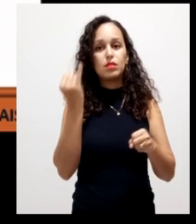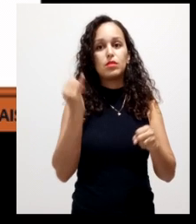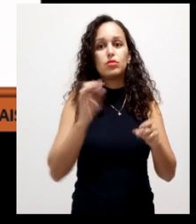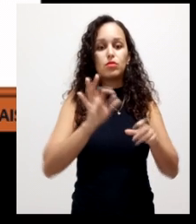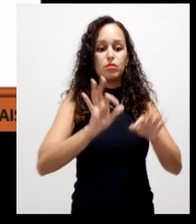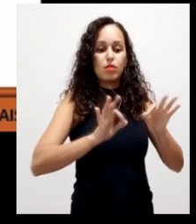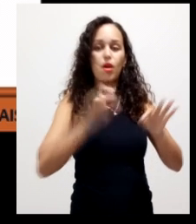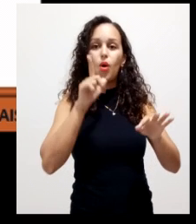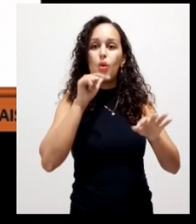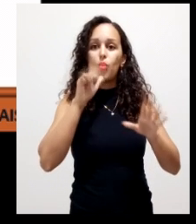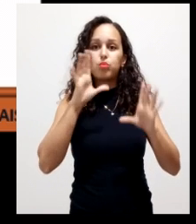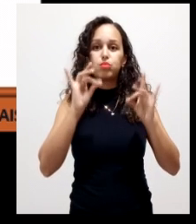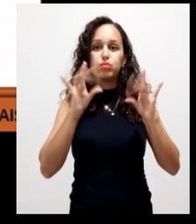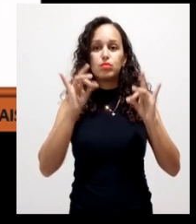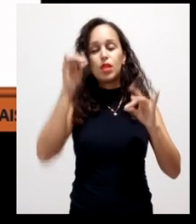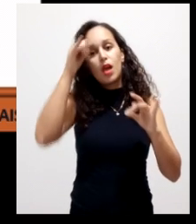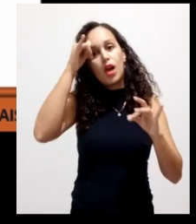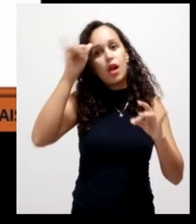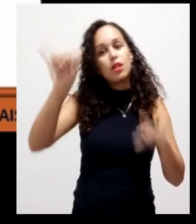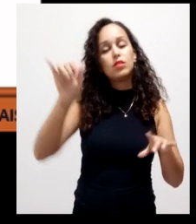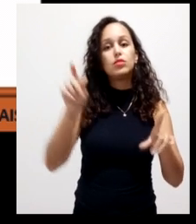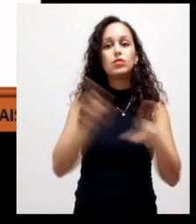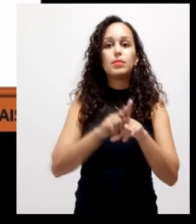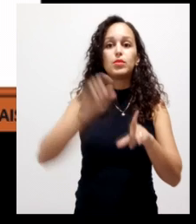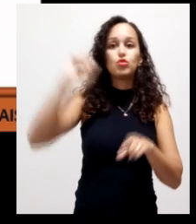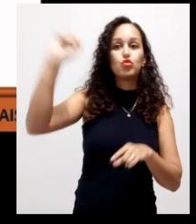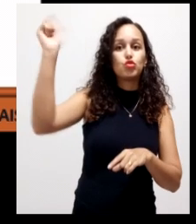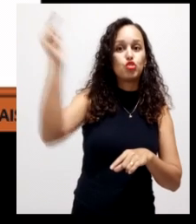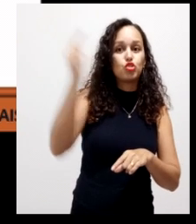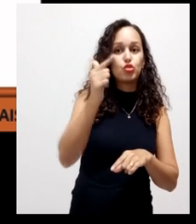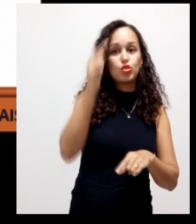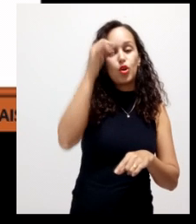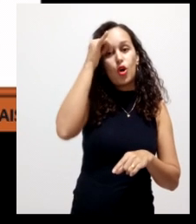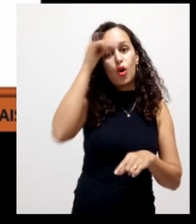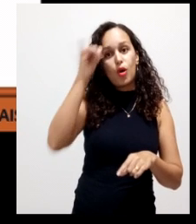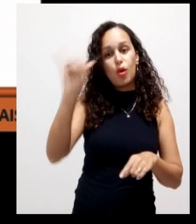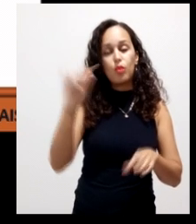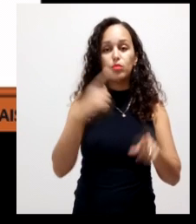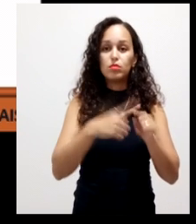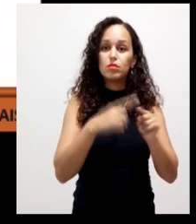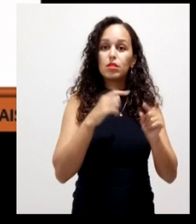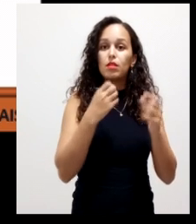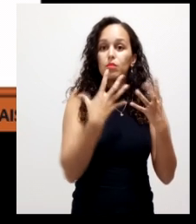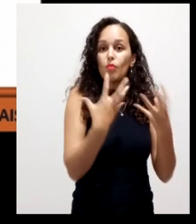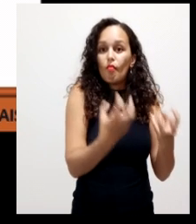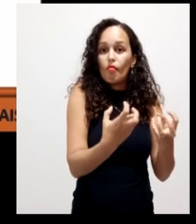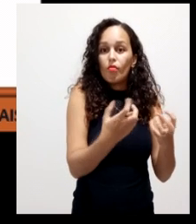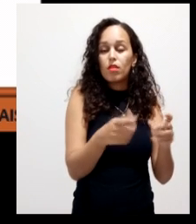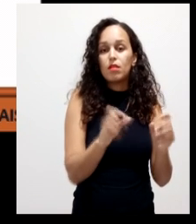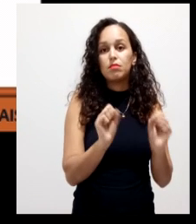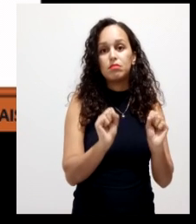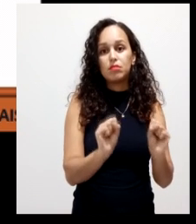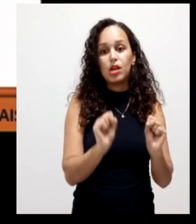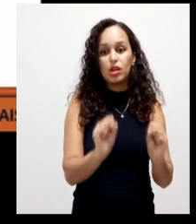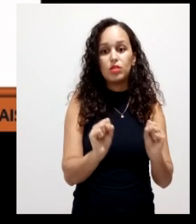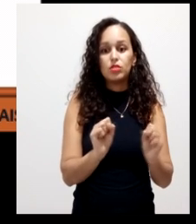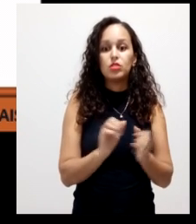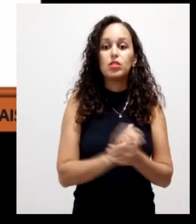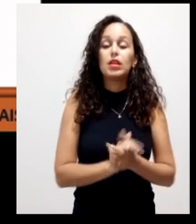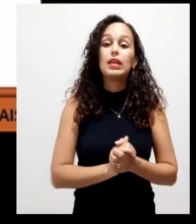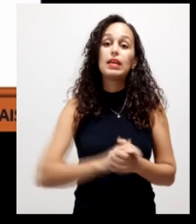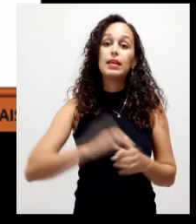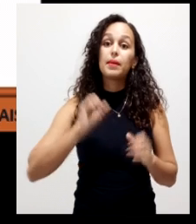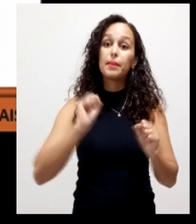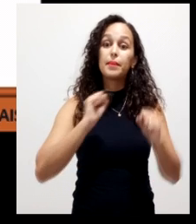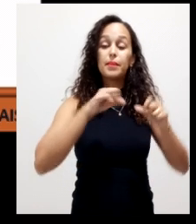livre de umidade do sol também para evitar o ressecamento desse material e se ele estiver coberto